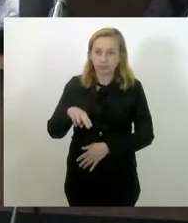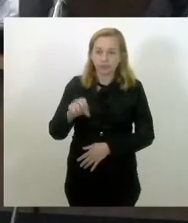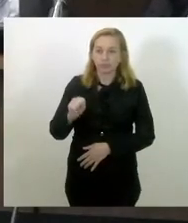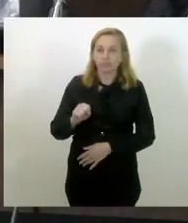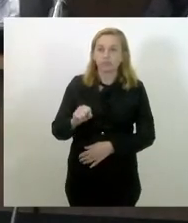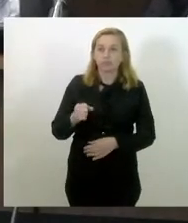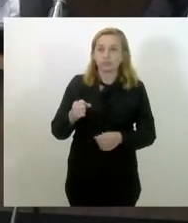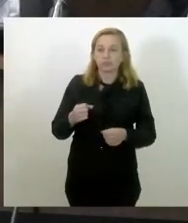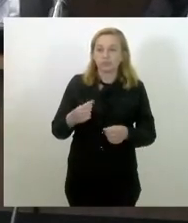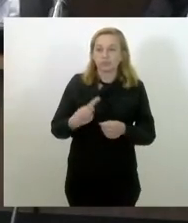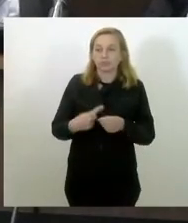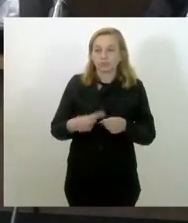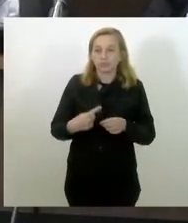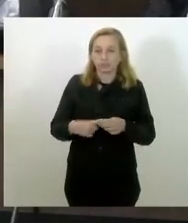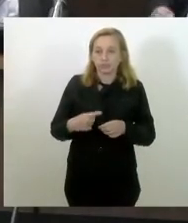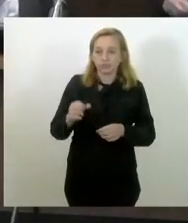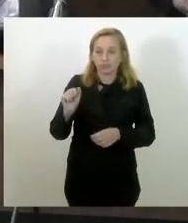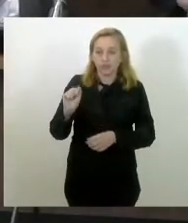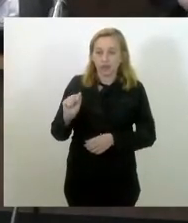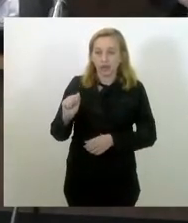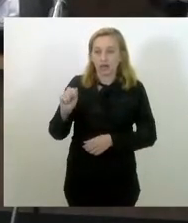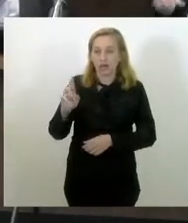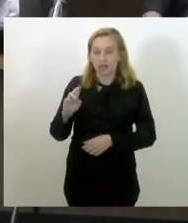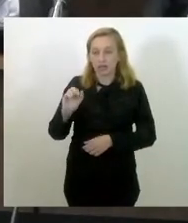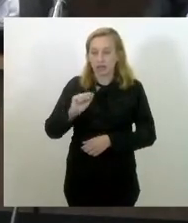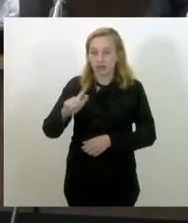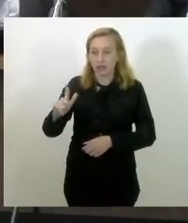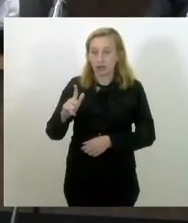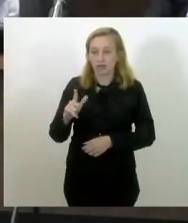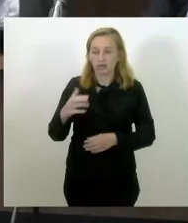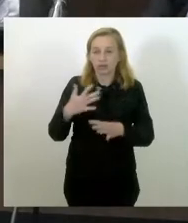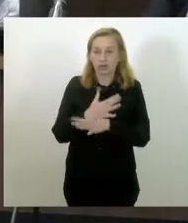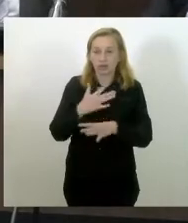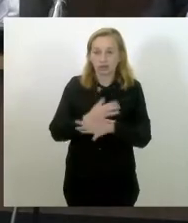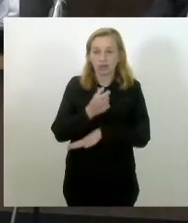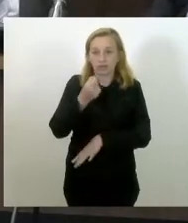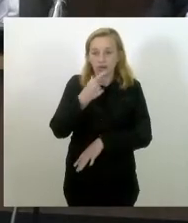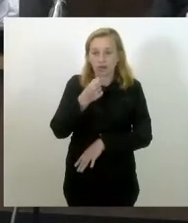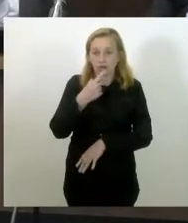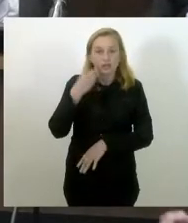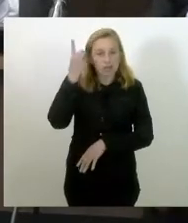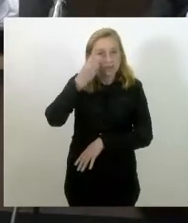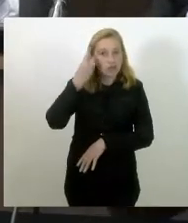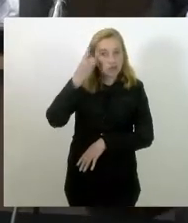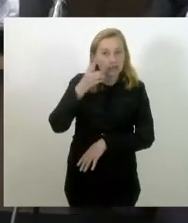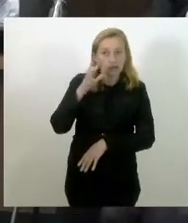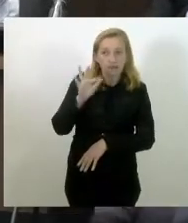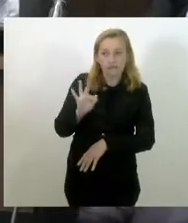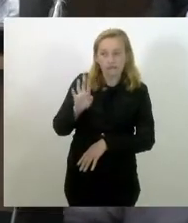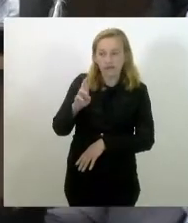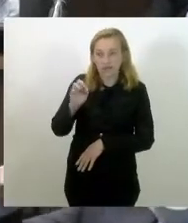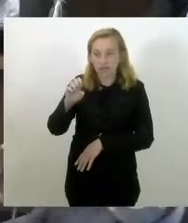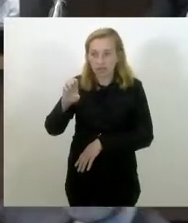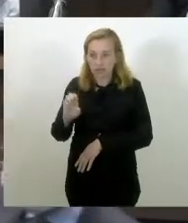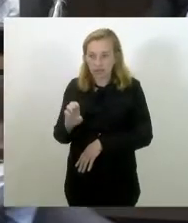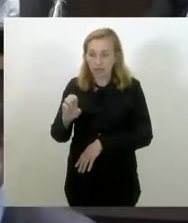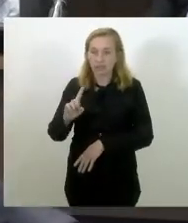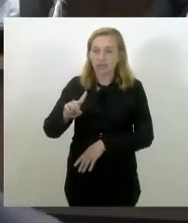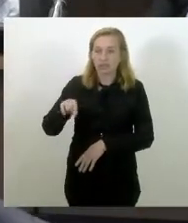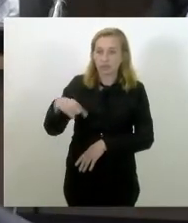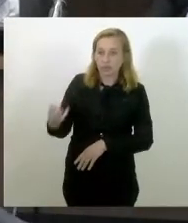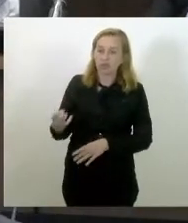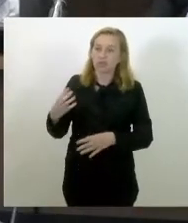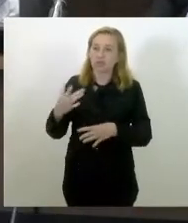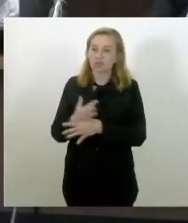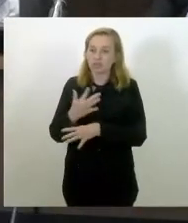como cidade da uva. Deputado da Franciane Mota, daqui a pouco vai ser a cidade do vinho. Daniel Librelon,